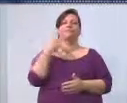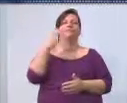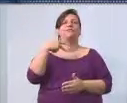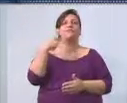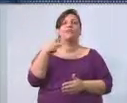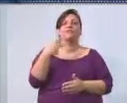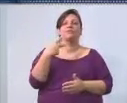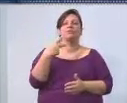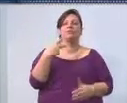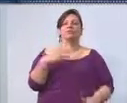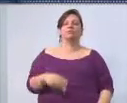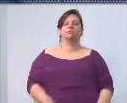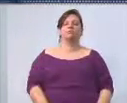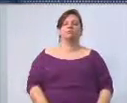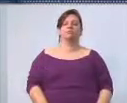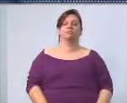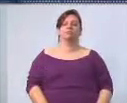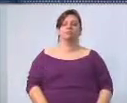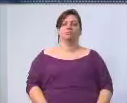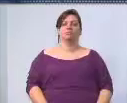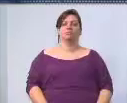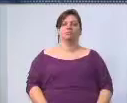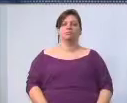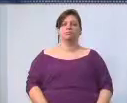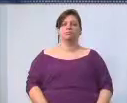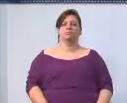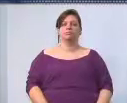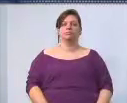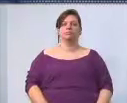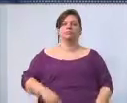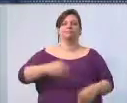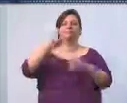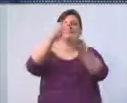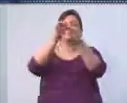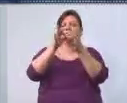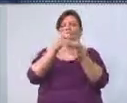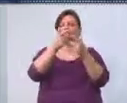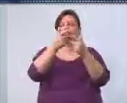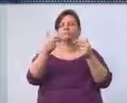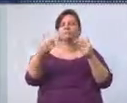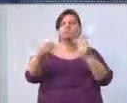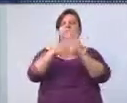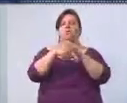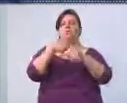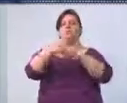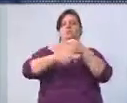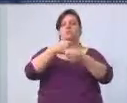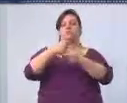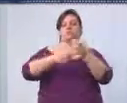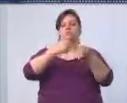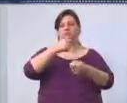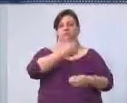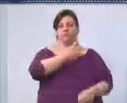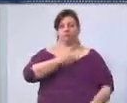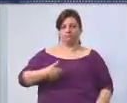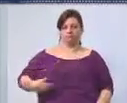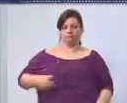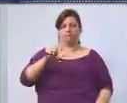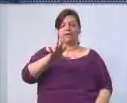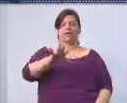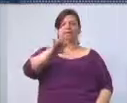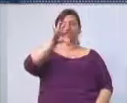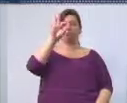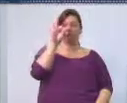vereador guti, não há, vereador e unaldo, há discricionariedade do administrador público na decisão